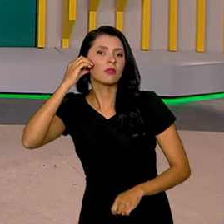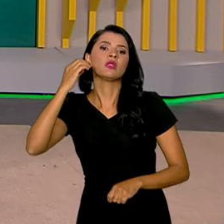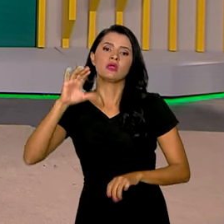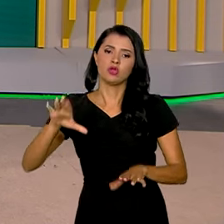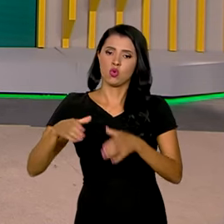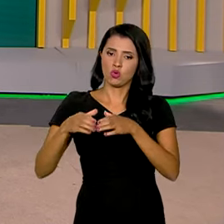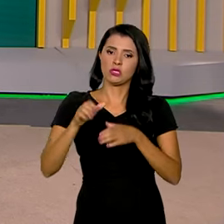Europeu.